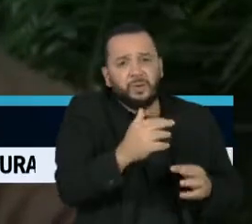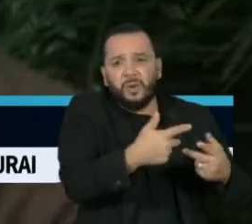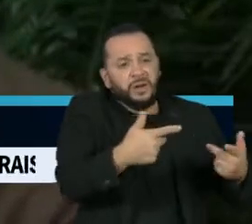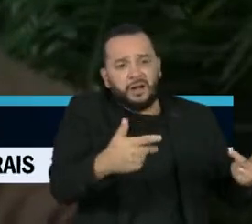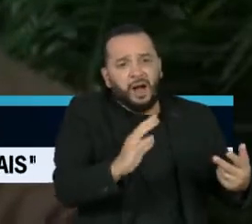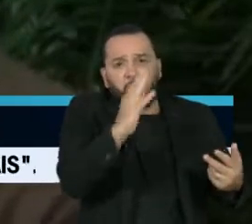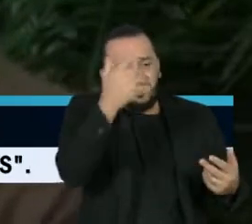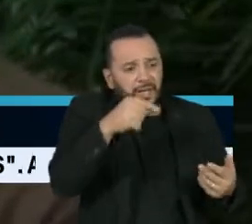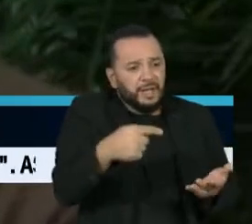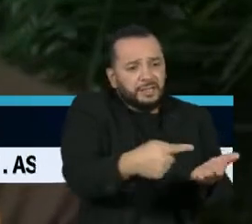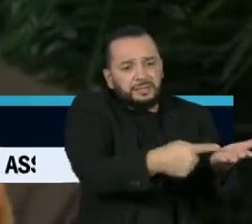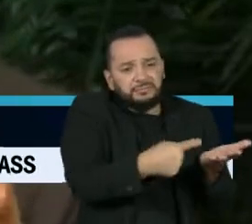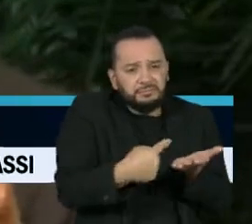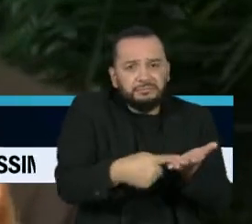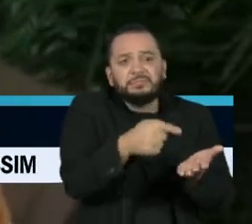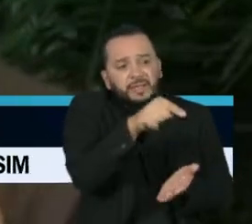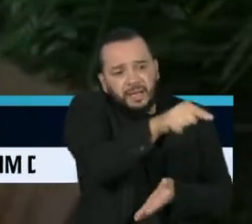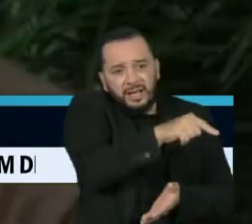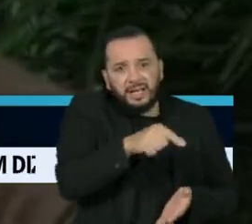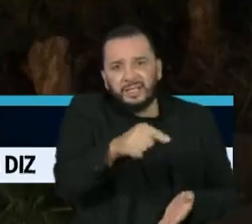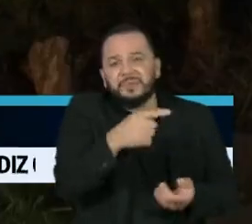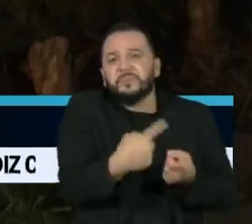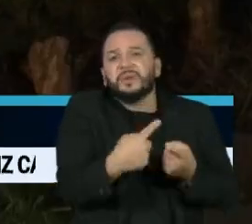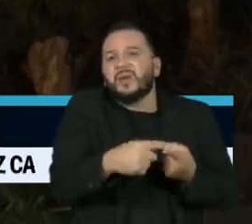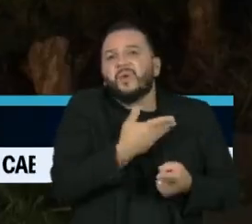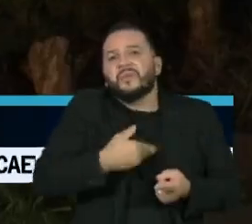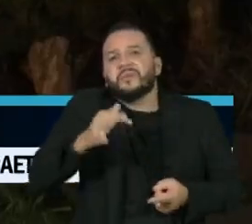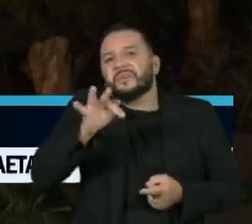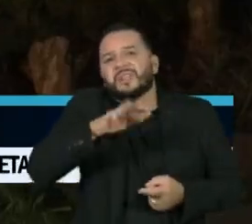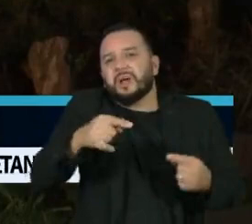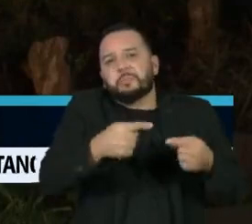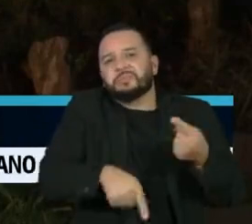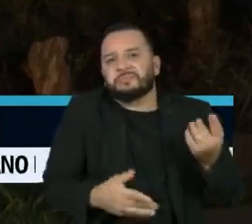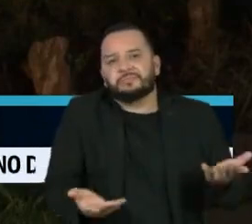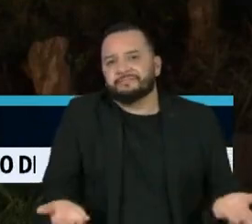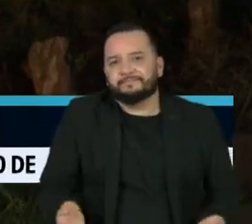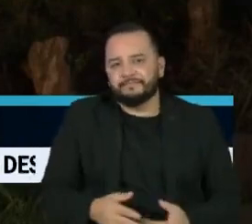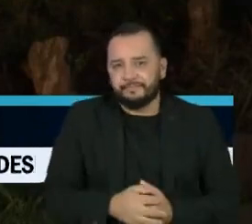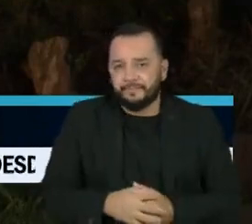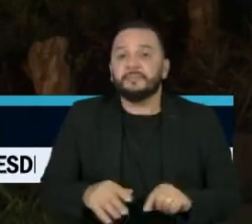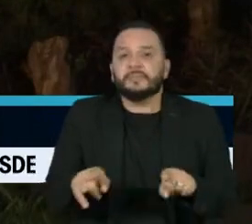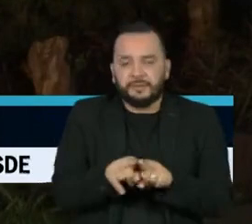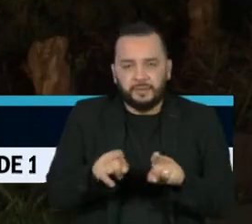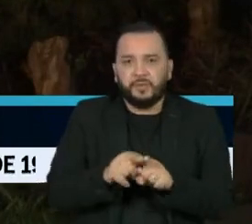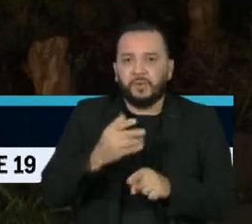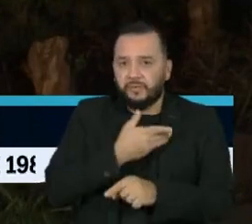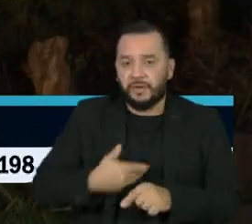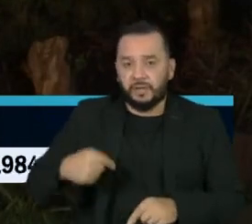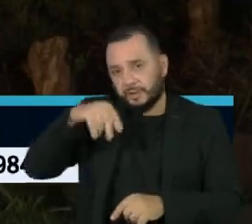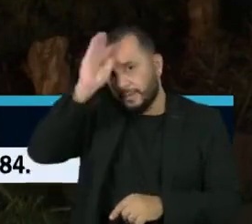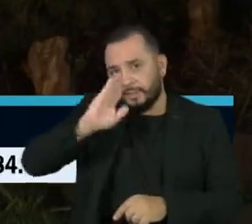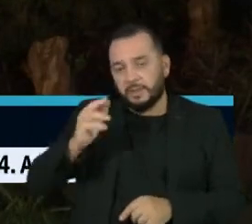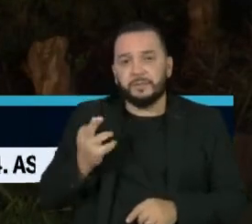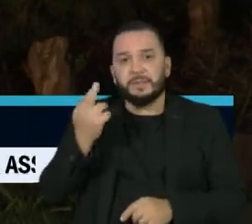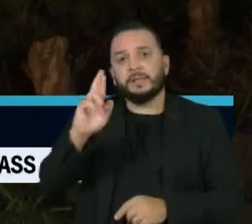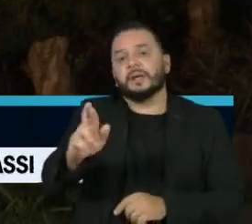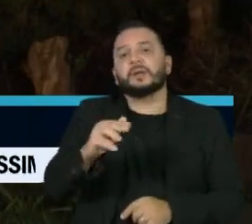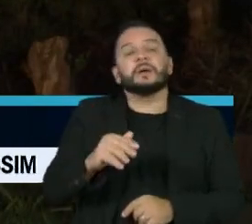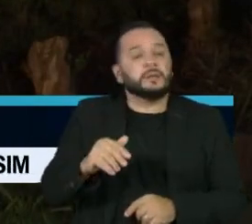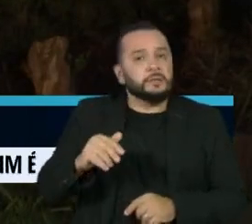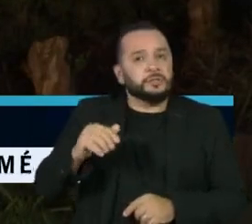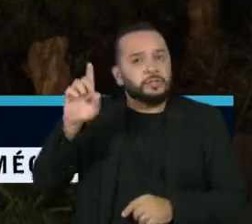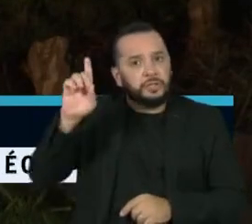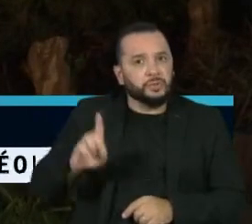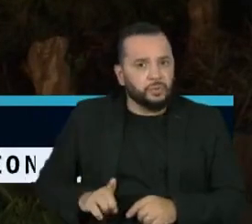falou o diretor da Agência no Brasil, Ted Gere. O governo brasileiro foi representado no evento em Manaus por uma diretora do